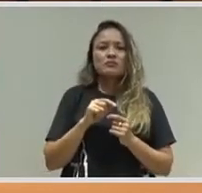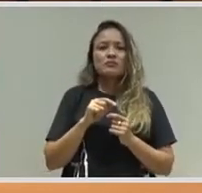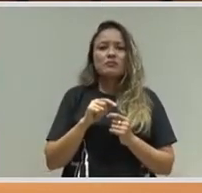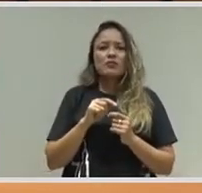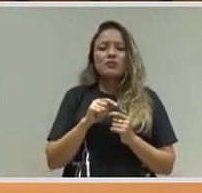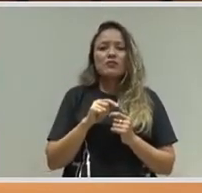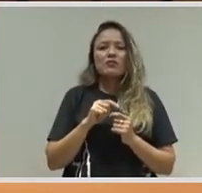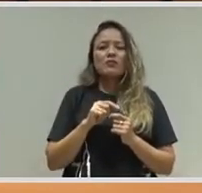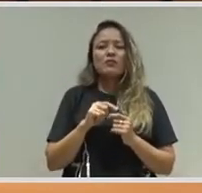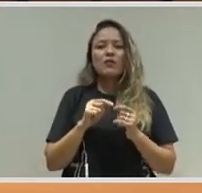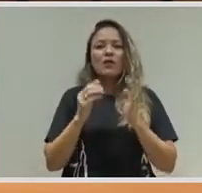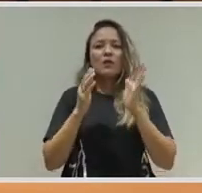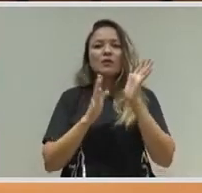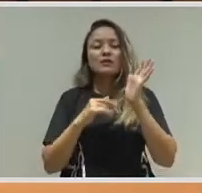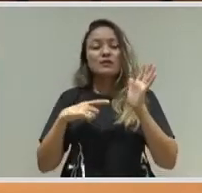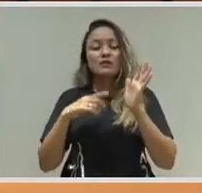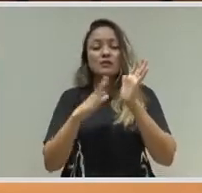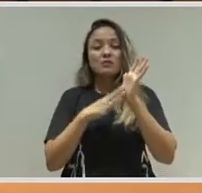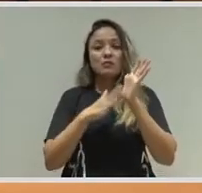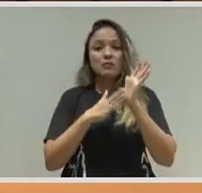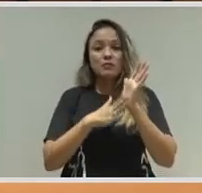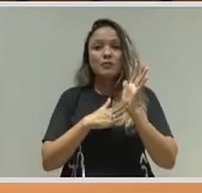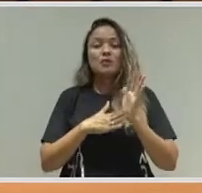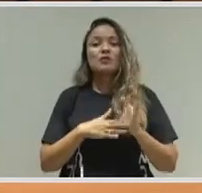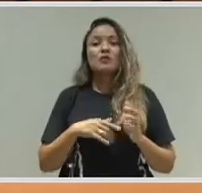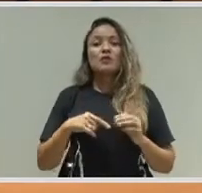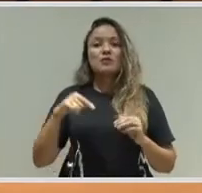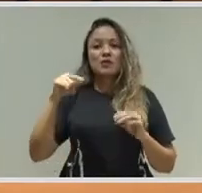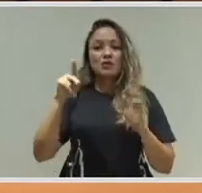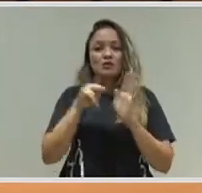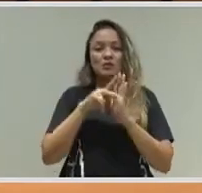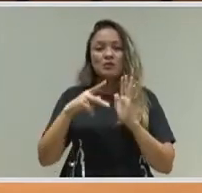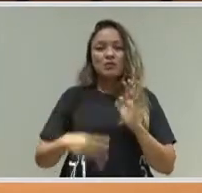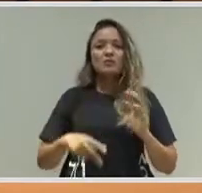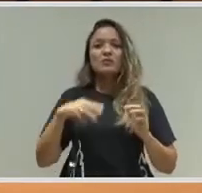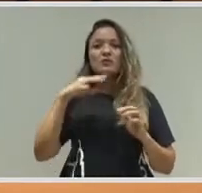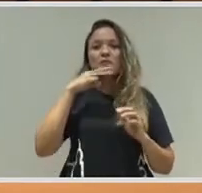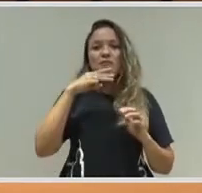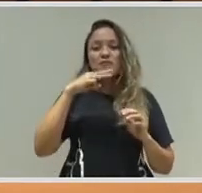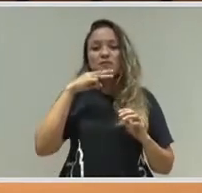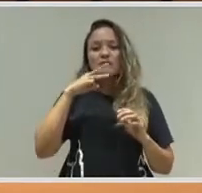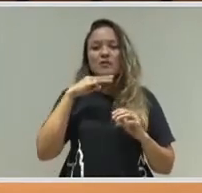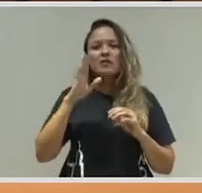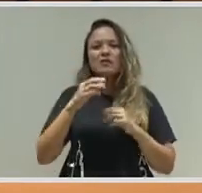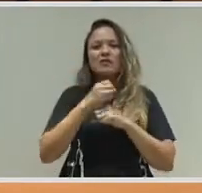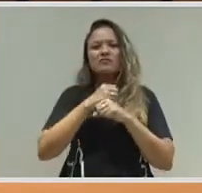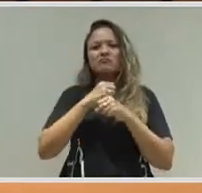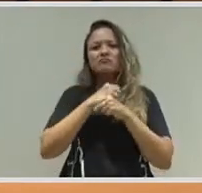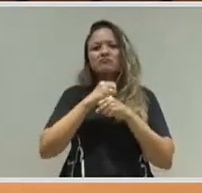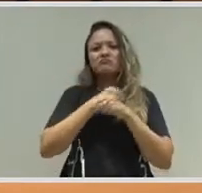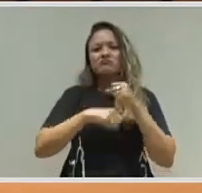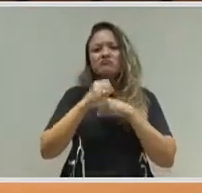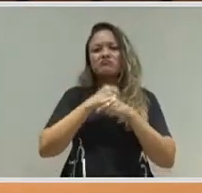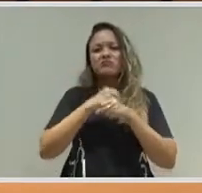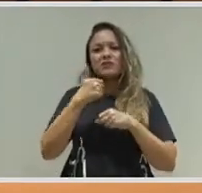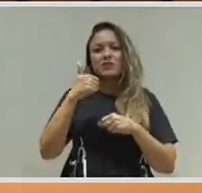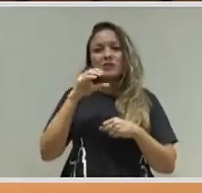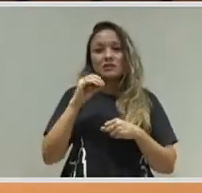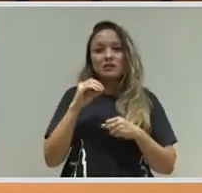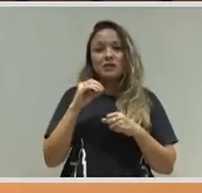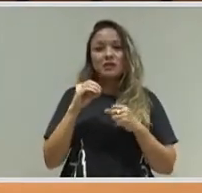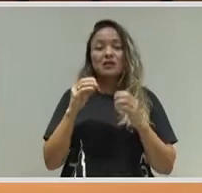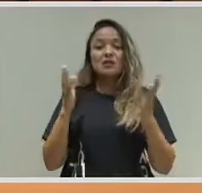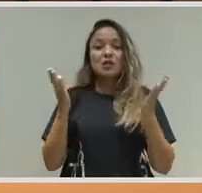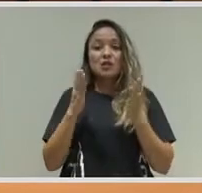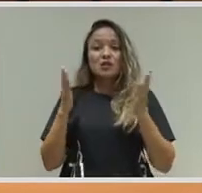projeto elaborado por Biomanguinho, junto com a presidência, há 10 anos, e está nesse momento em